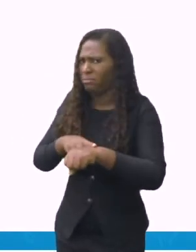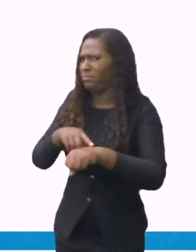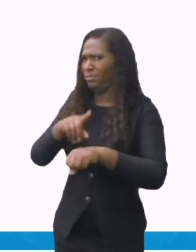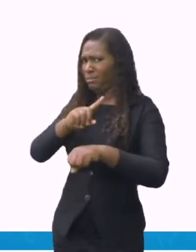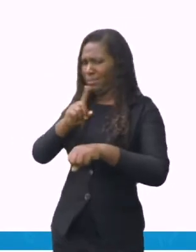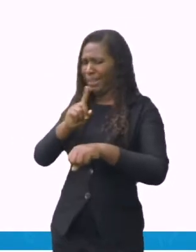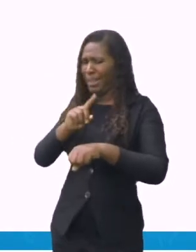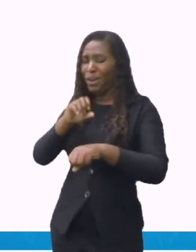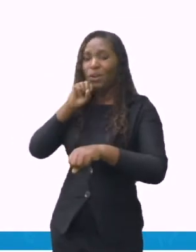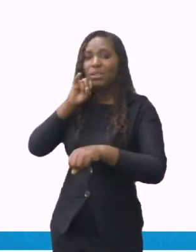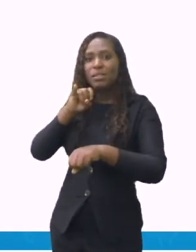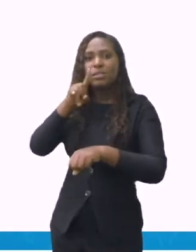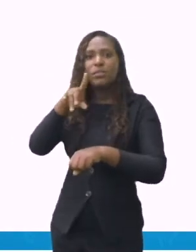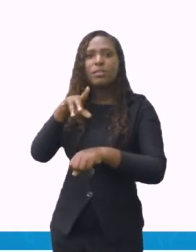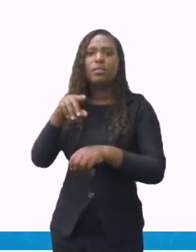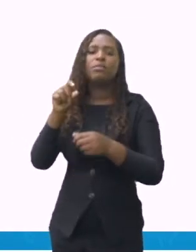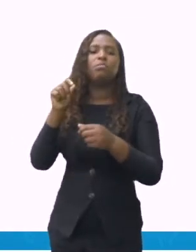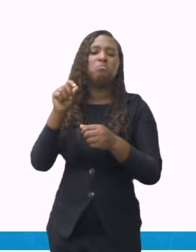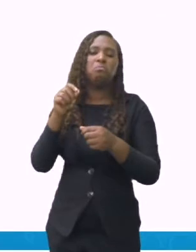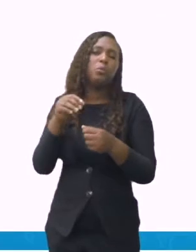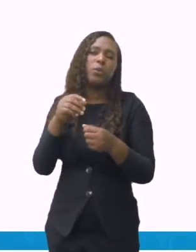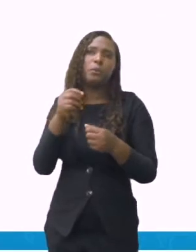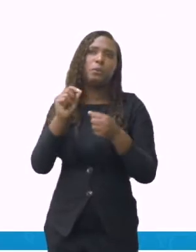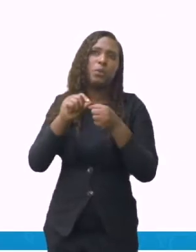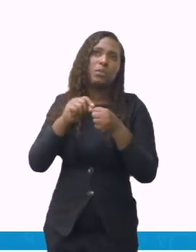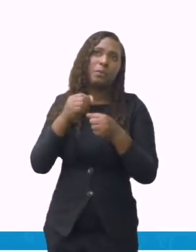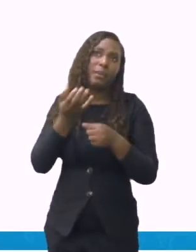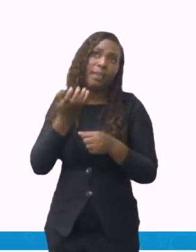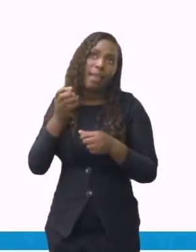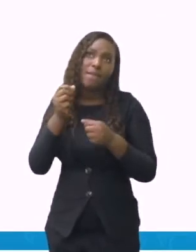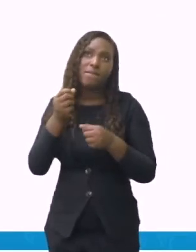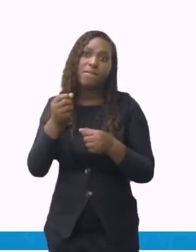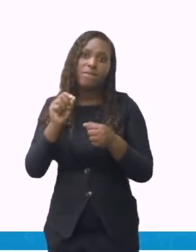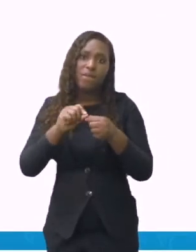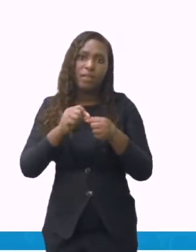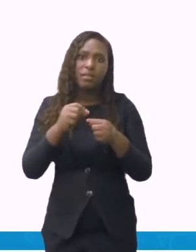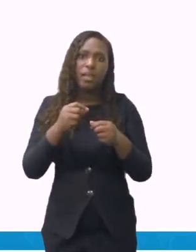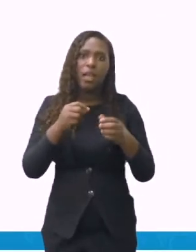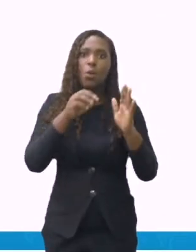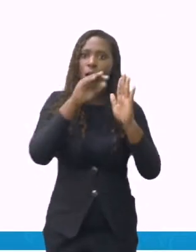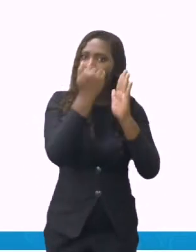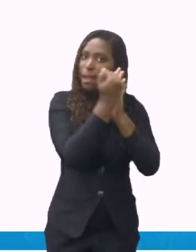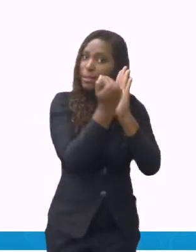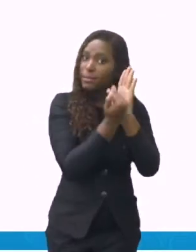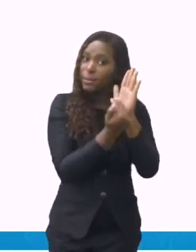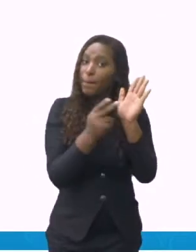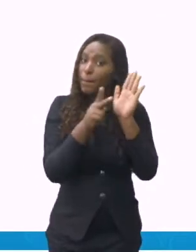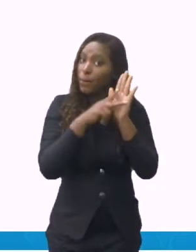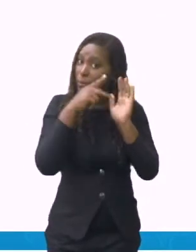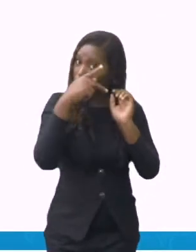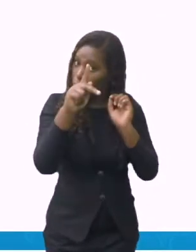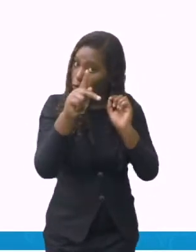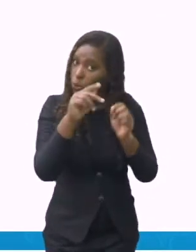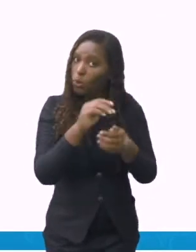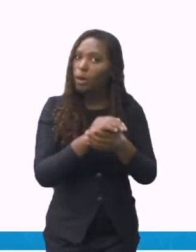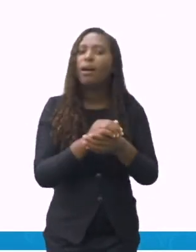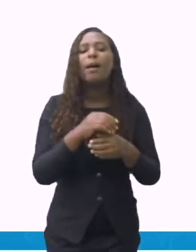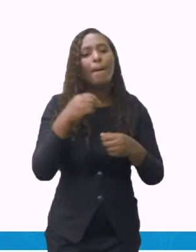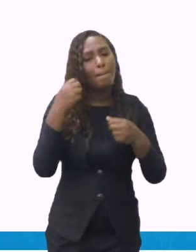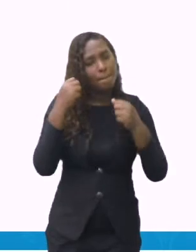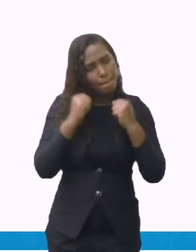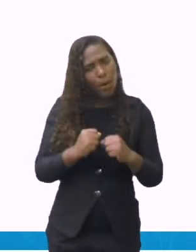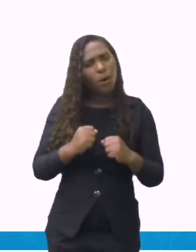receita que já está pronta, então eu preciso saber ler o que está pedindo. Olha lá,